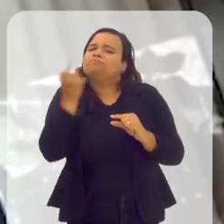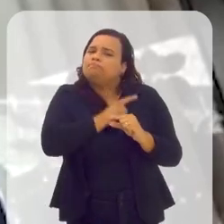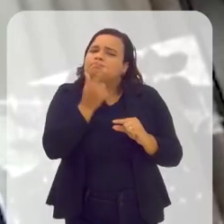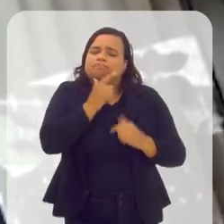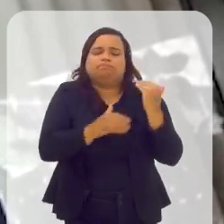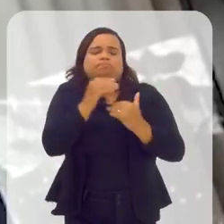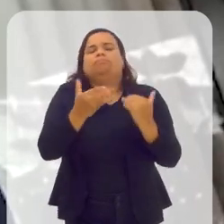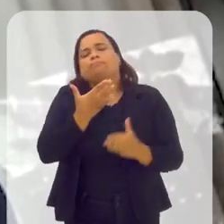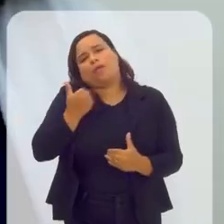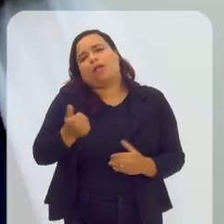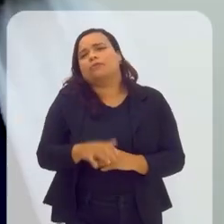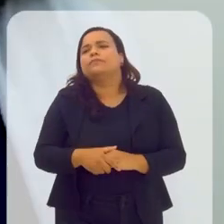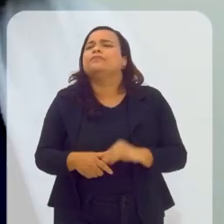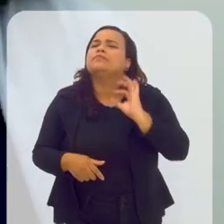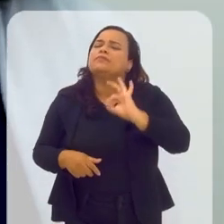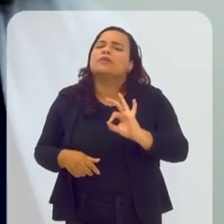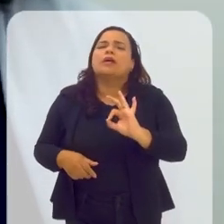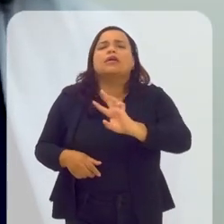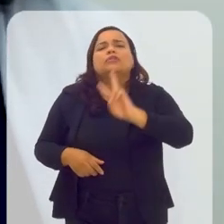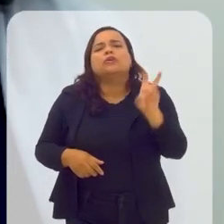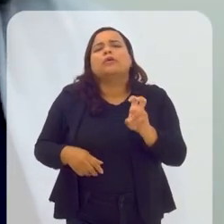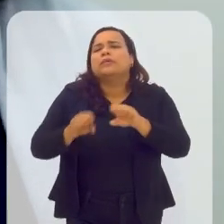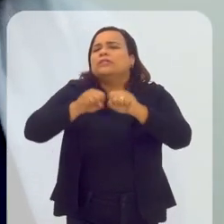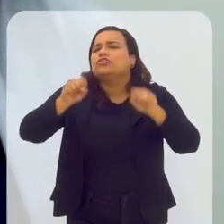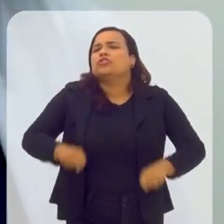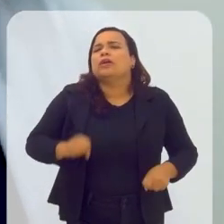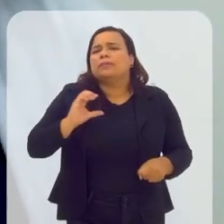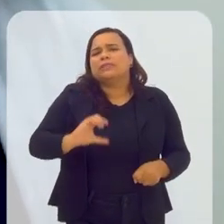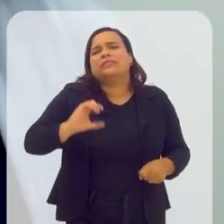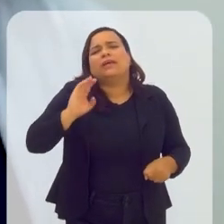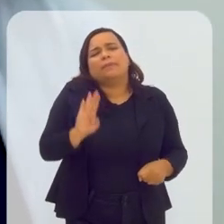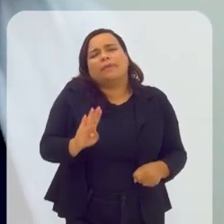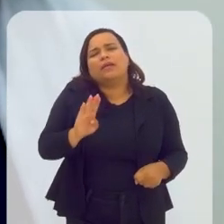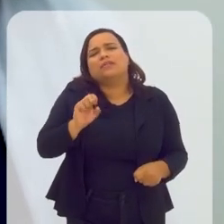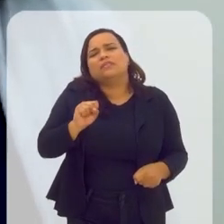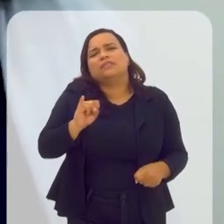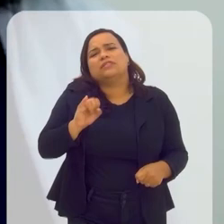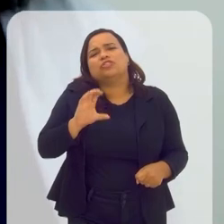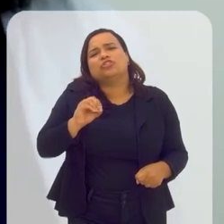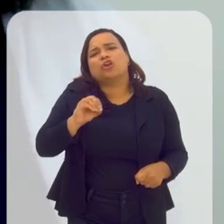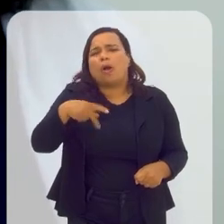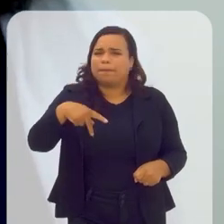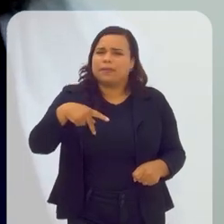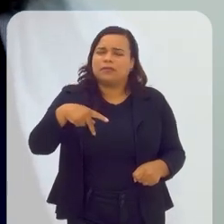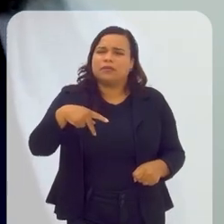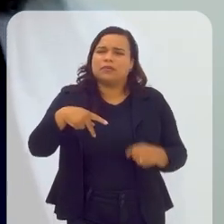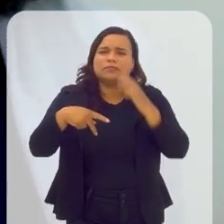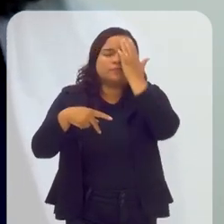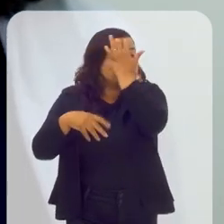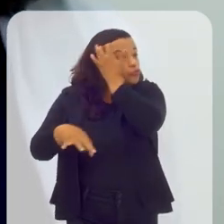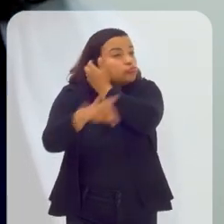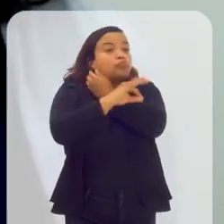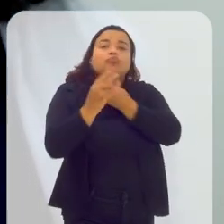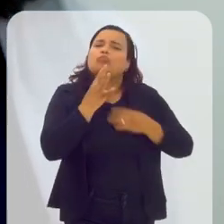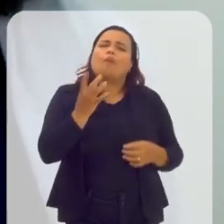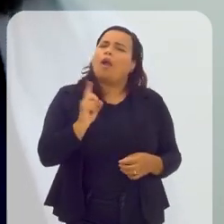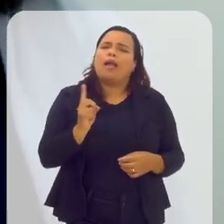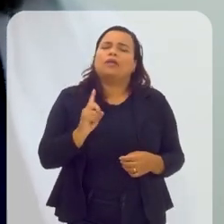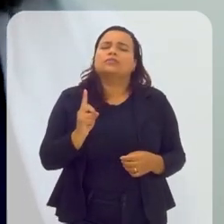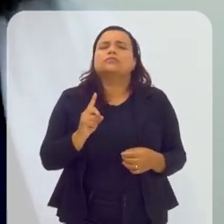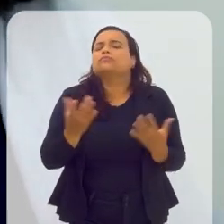desenvolver melhor os nossos negócios. Em relação ao sistema OCBC Scope, não é todo mundo que conhece esse que é o S das